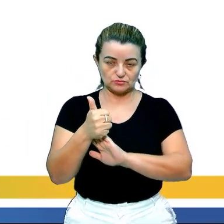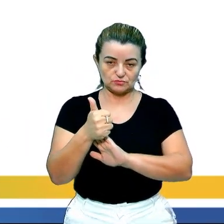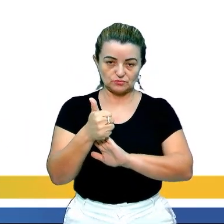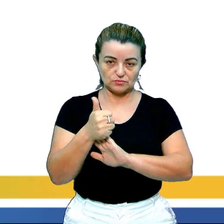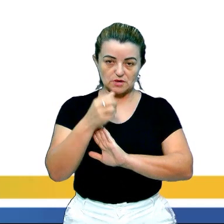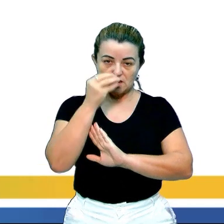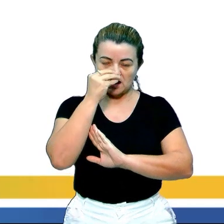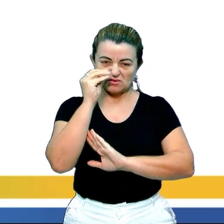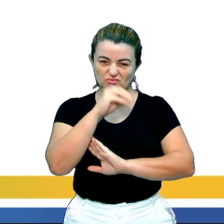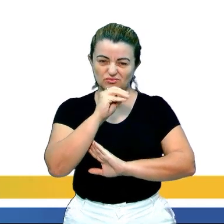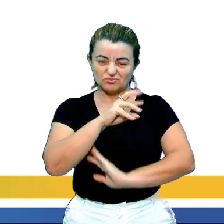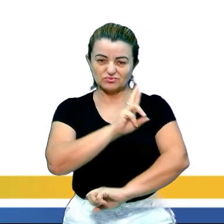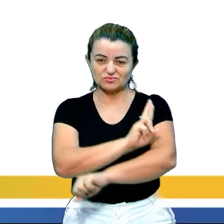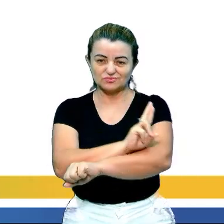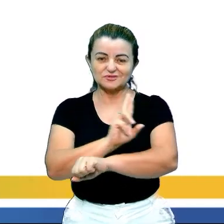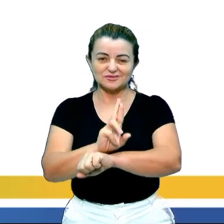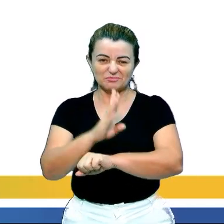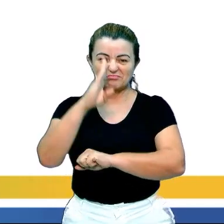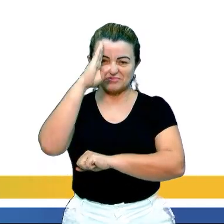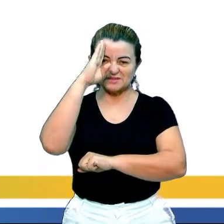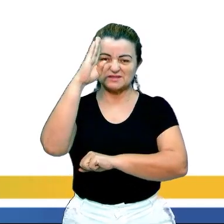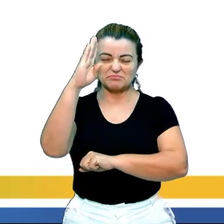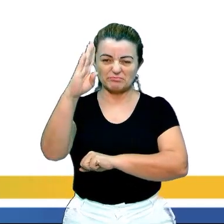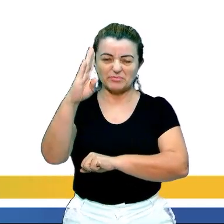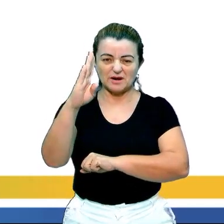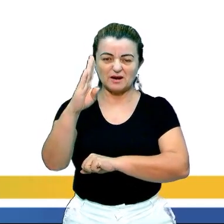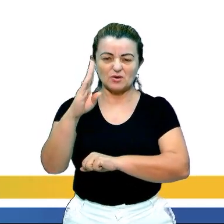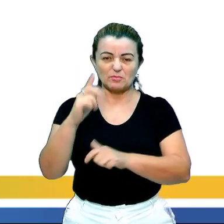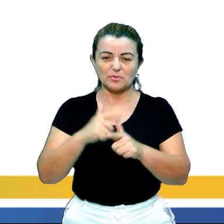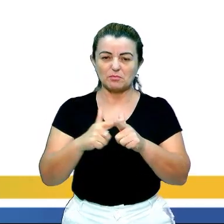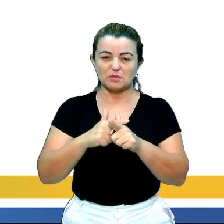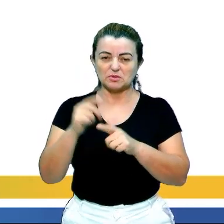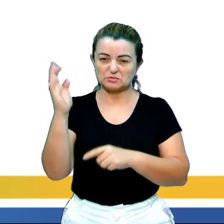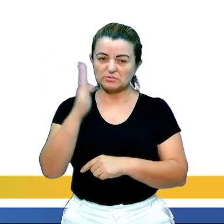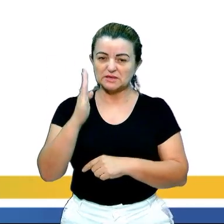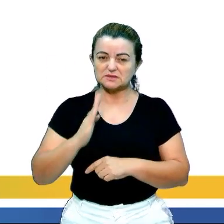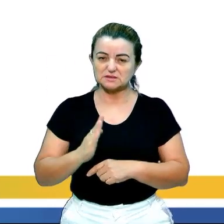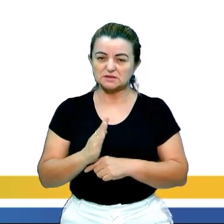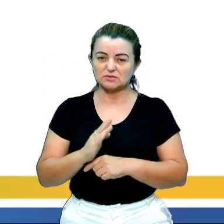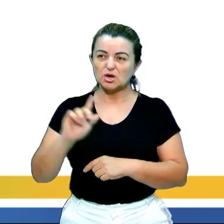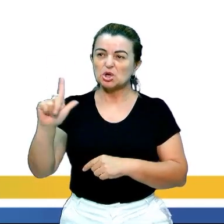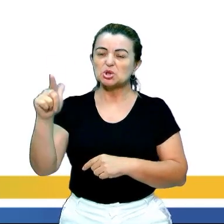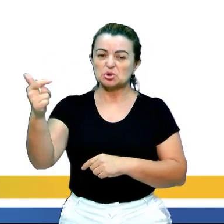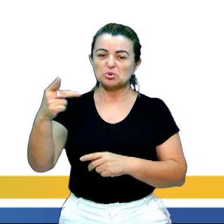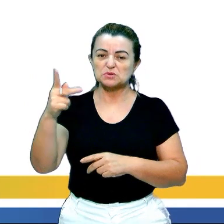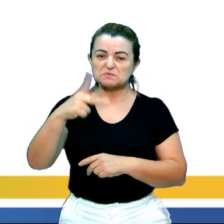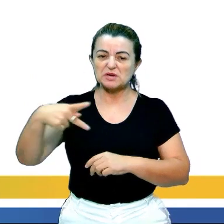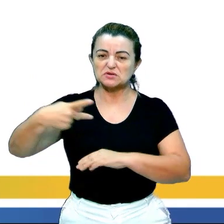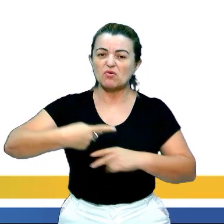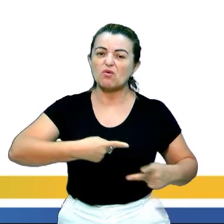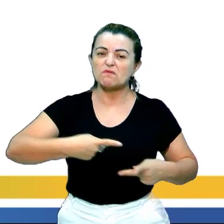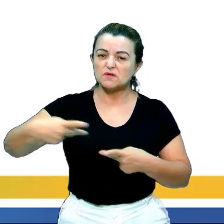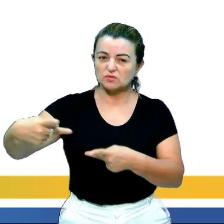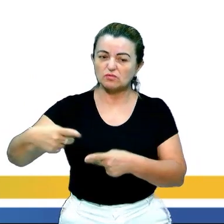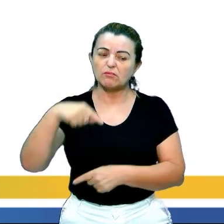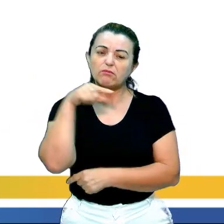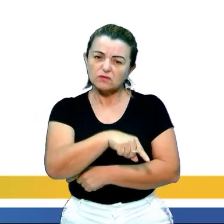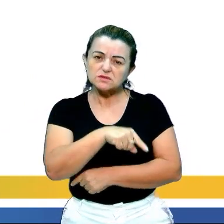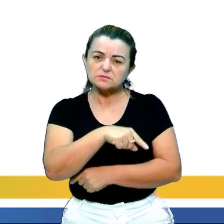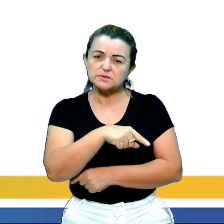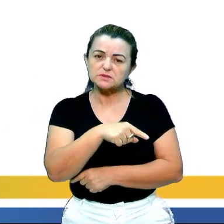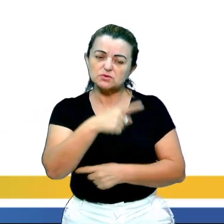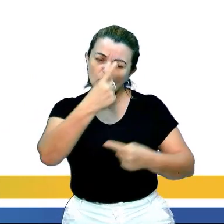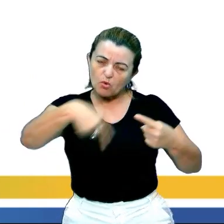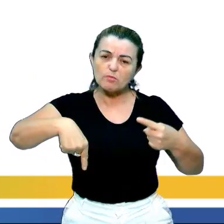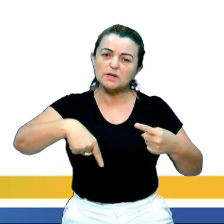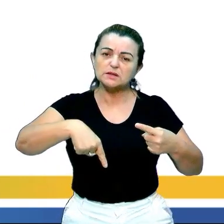principais problemas que o Brasil foi convidado a administrar, combater e resolver. Por um